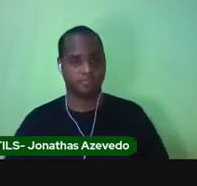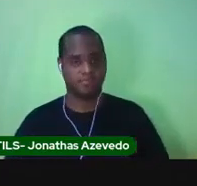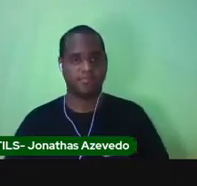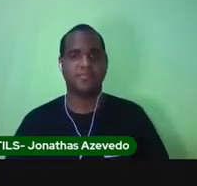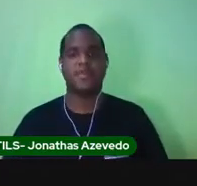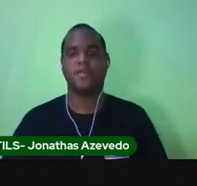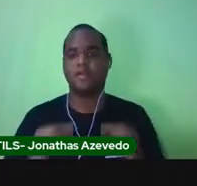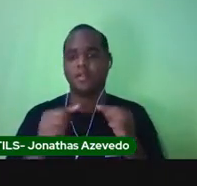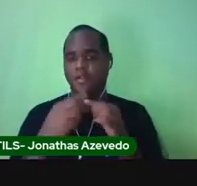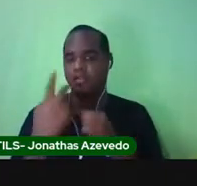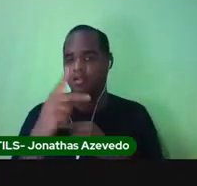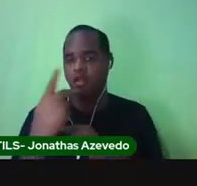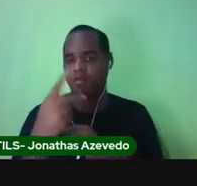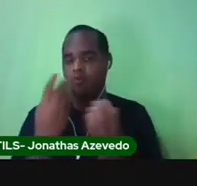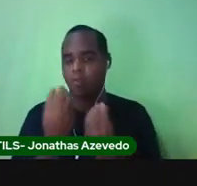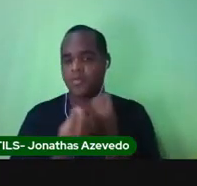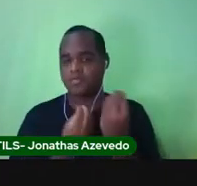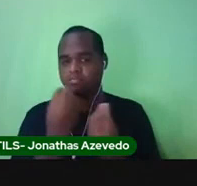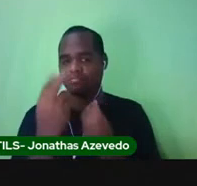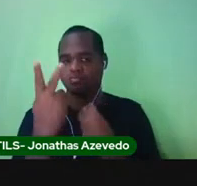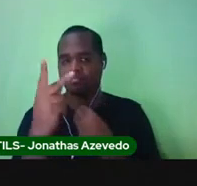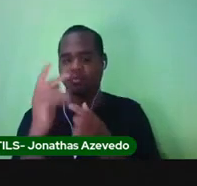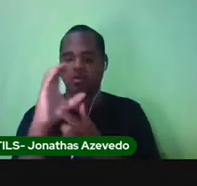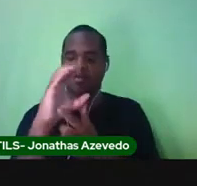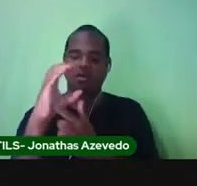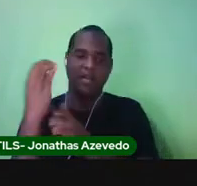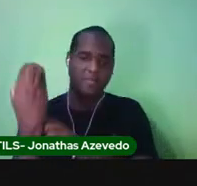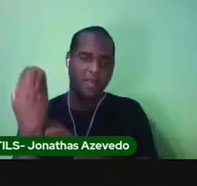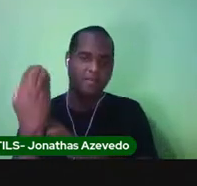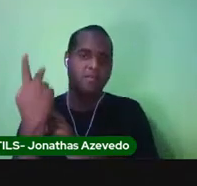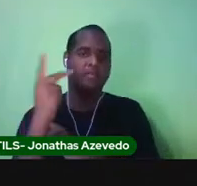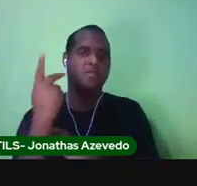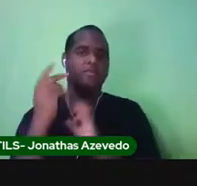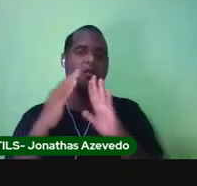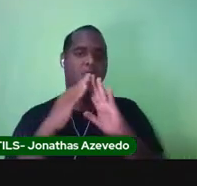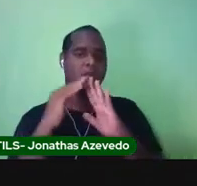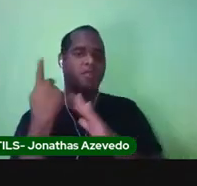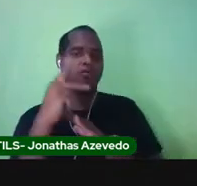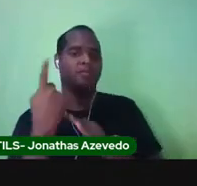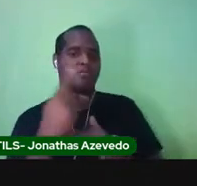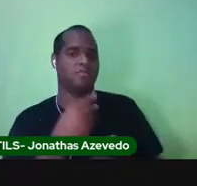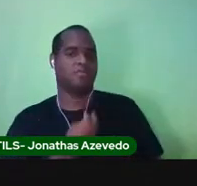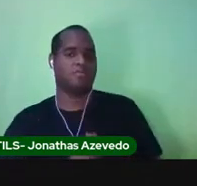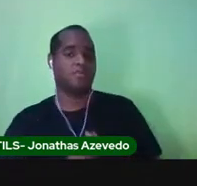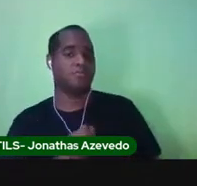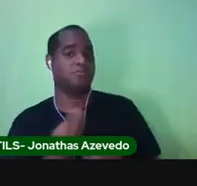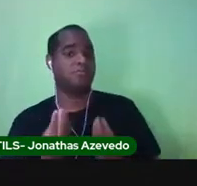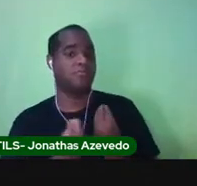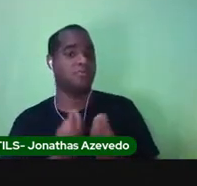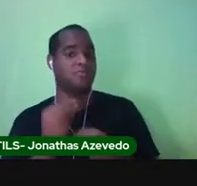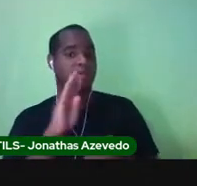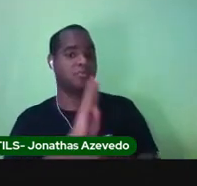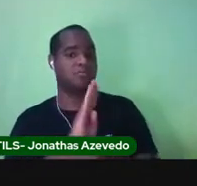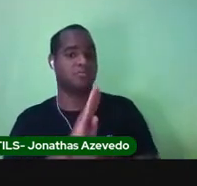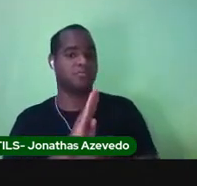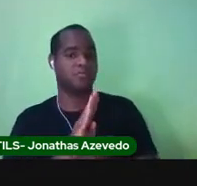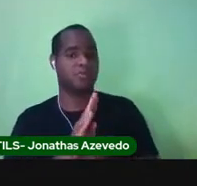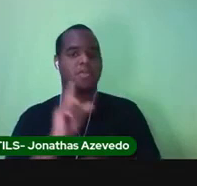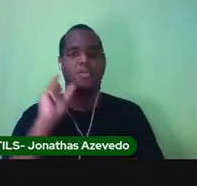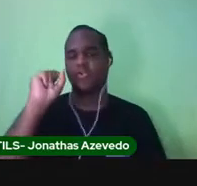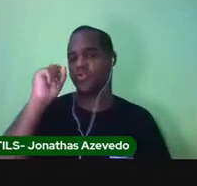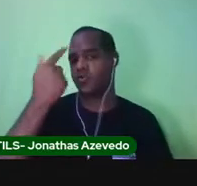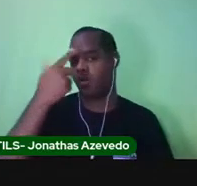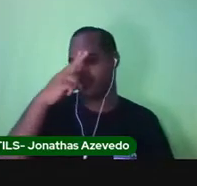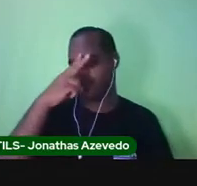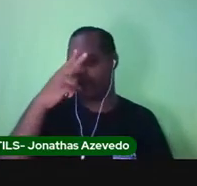Como está o bairro aí? Como é que está o tempo? Como é que está o clima no seu bairro? Está quente